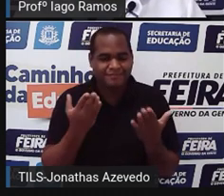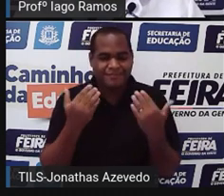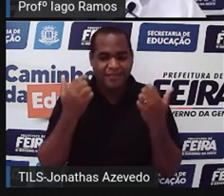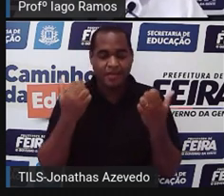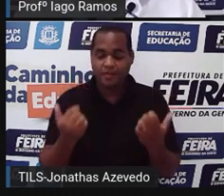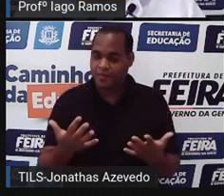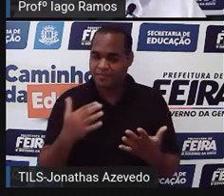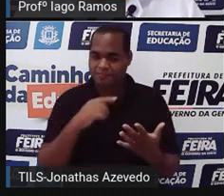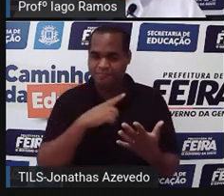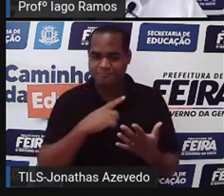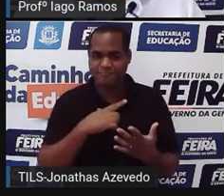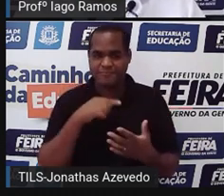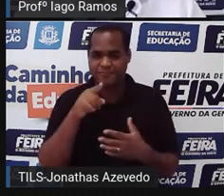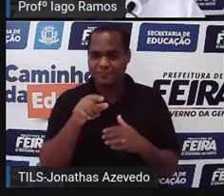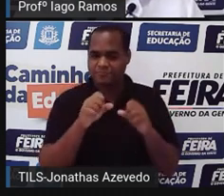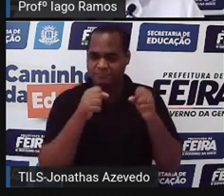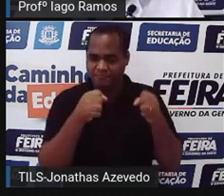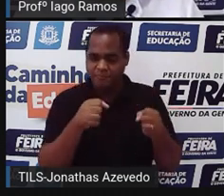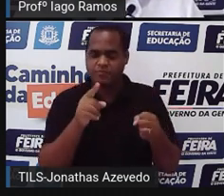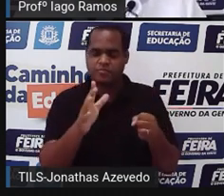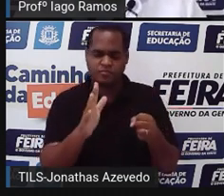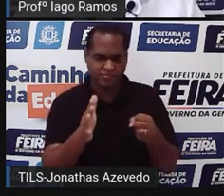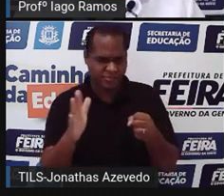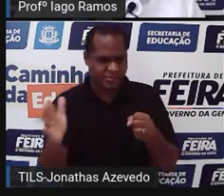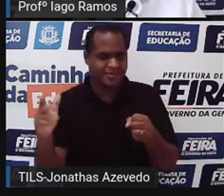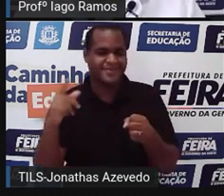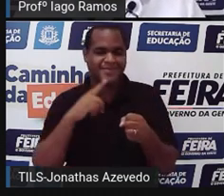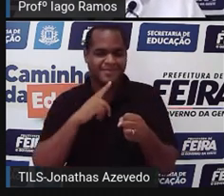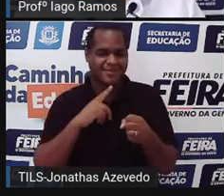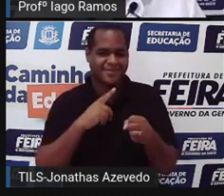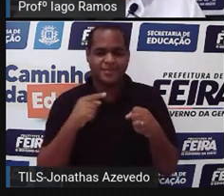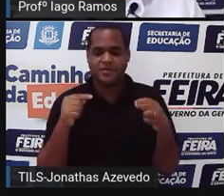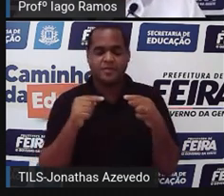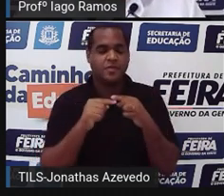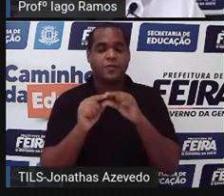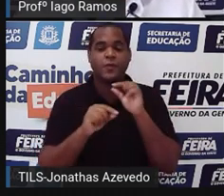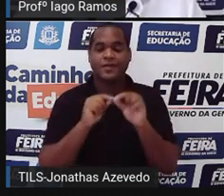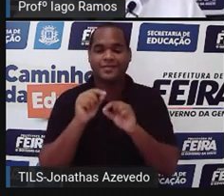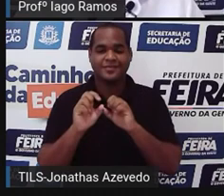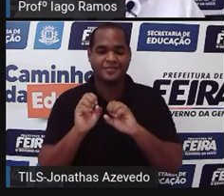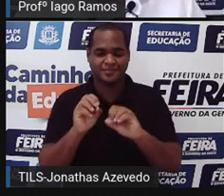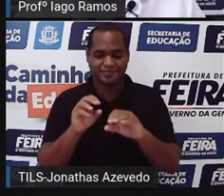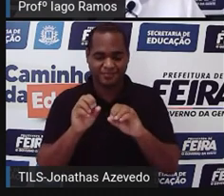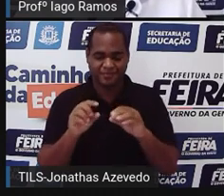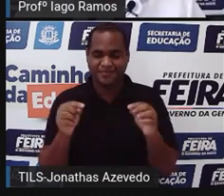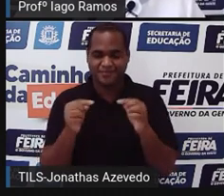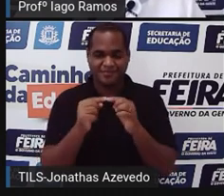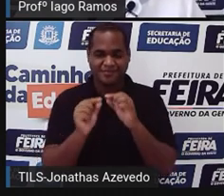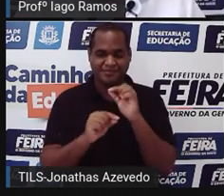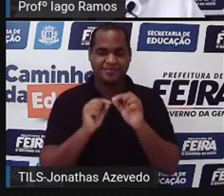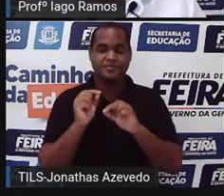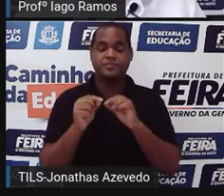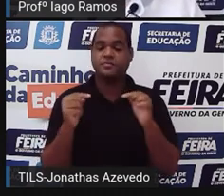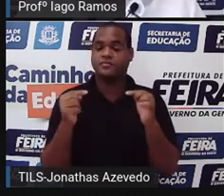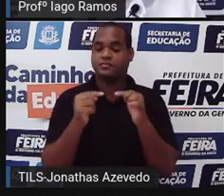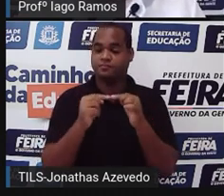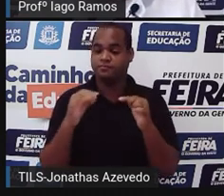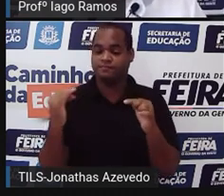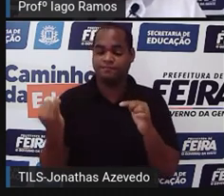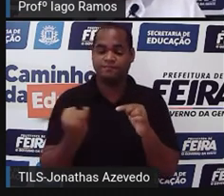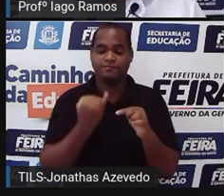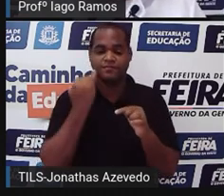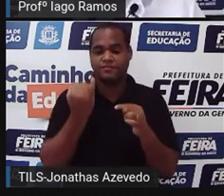que também toda aula a gente faz. E por que toda aula a gente faz? Porque é uma parte muito